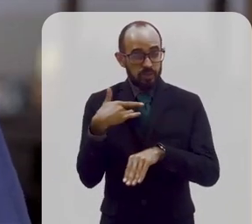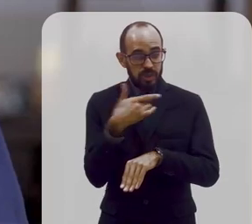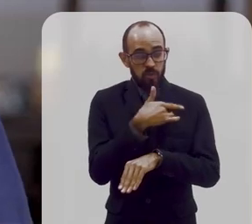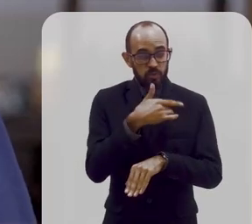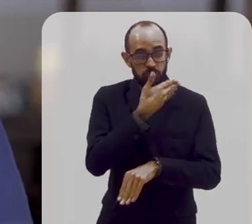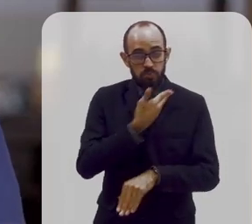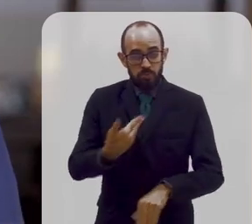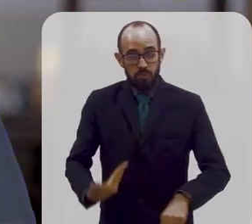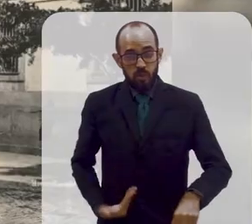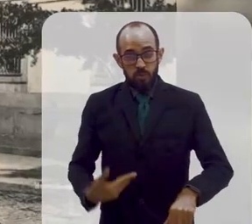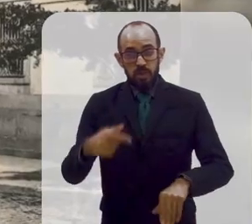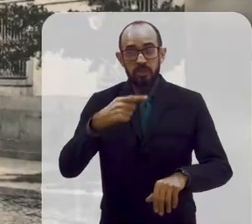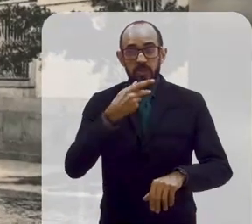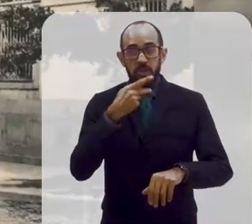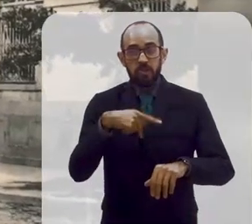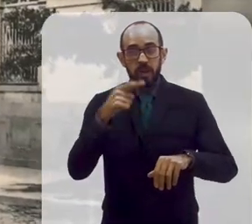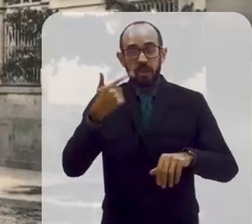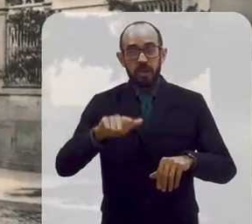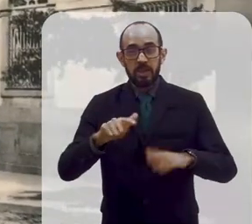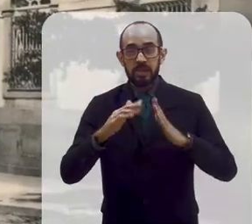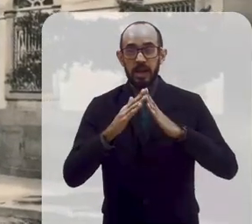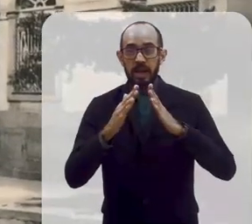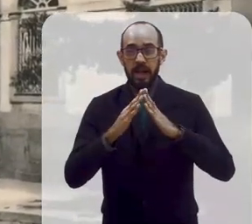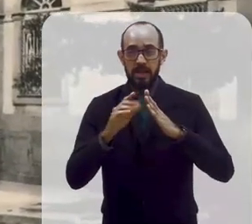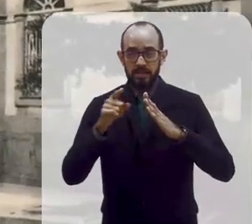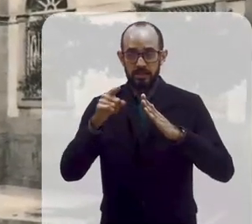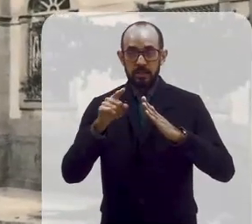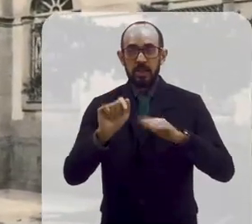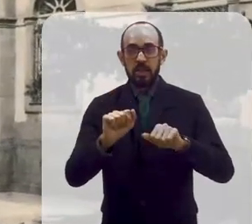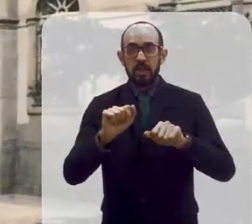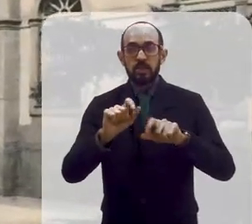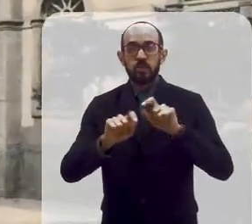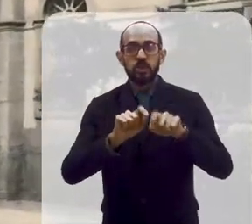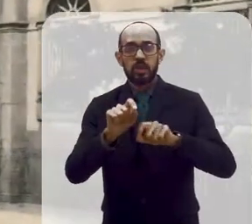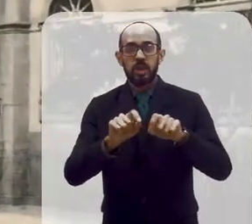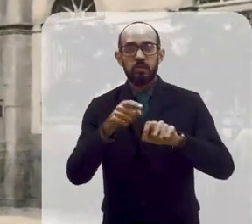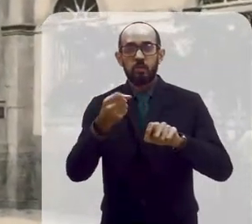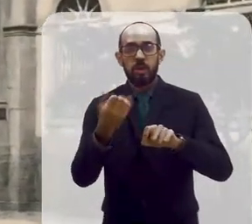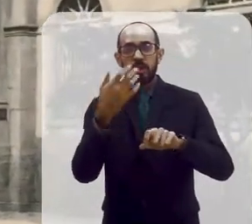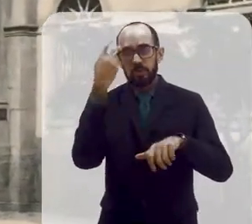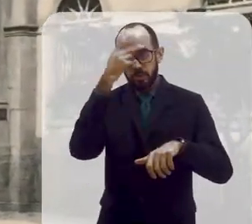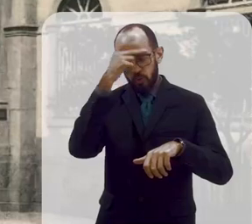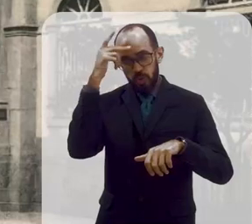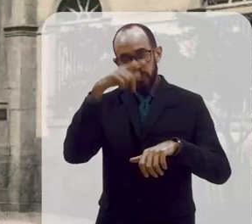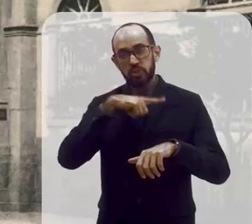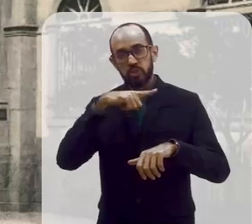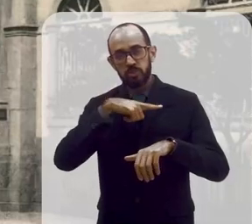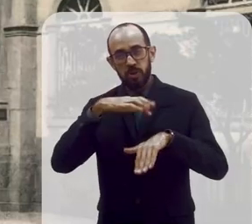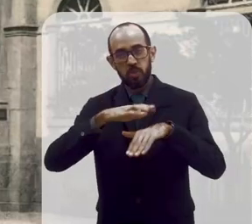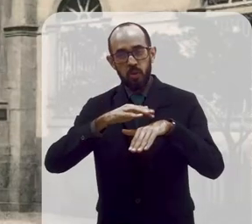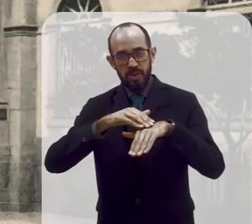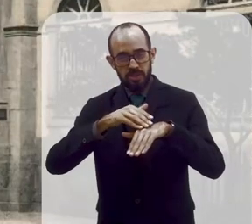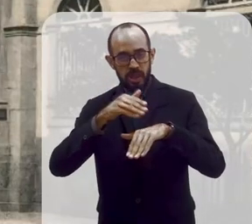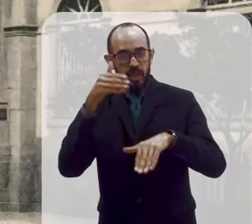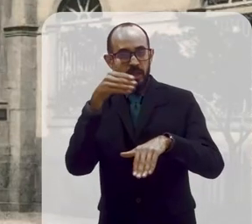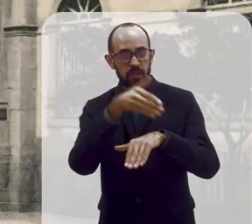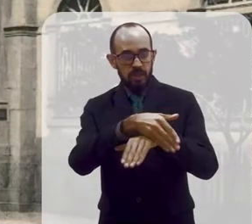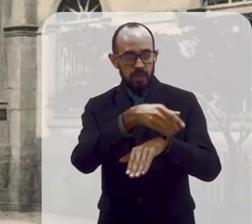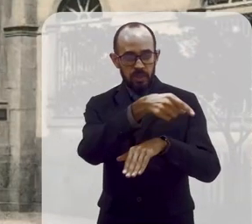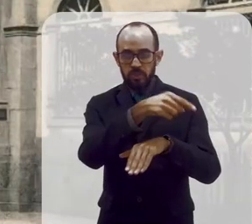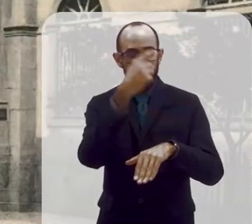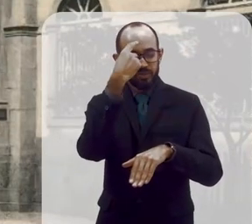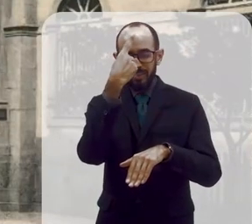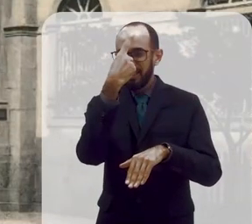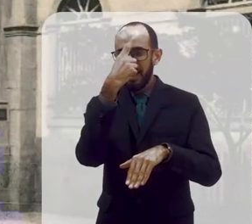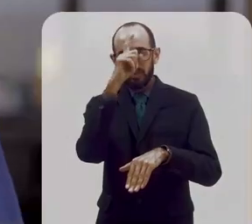pública, gente estava falando das santas casas, que era quando o sujeito tinha já uma enfermidade, ele ia. A gente não tinha a